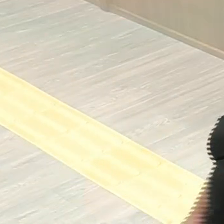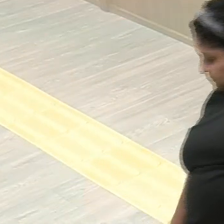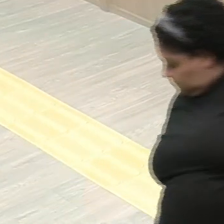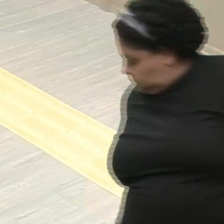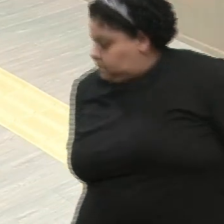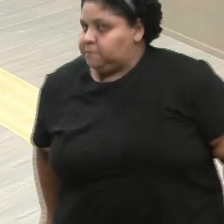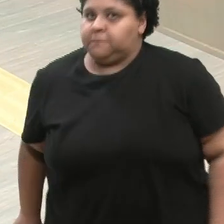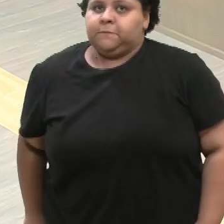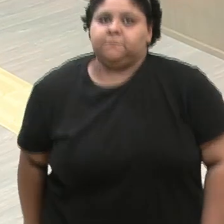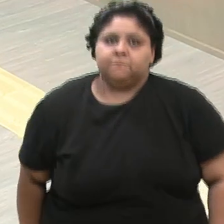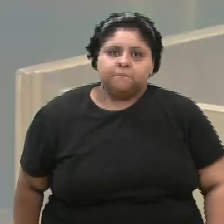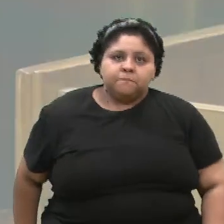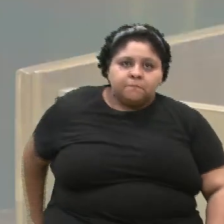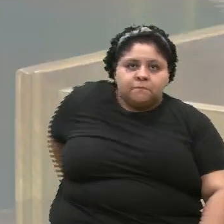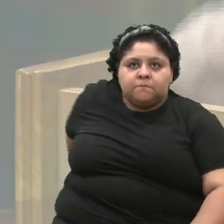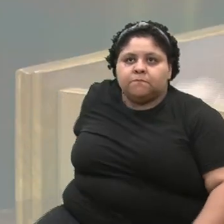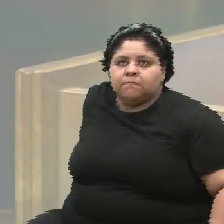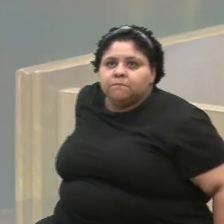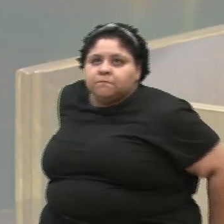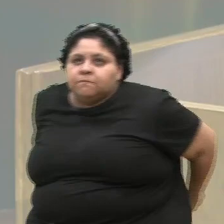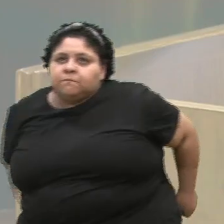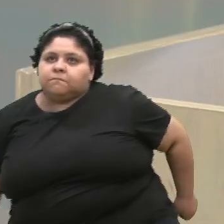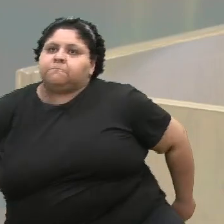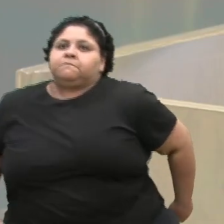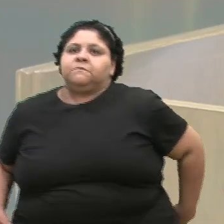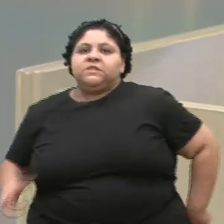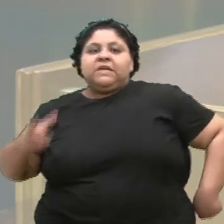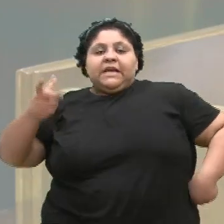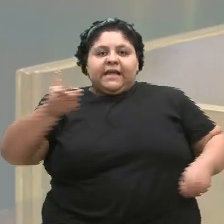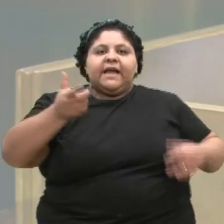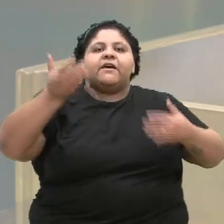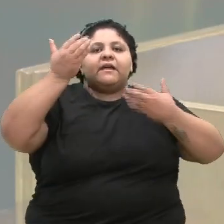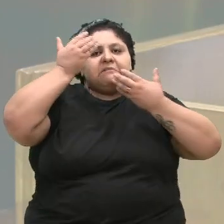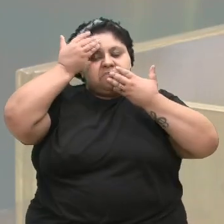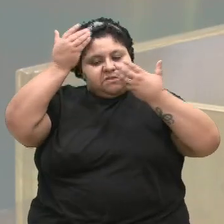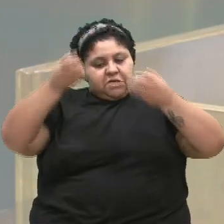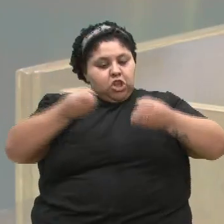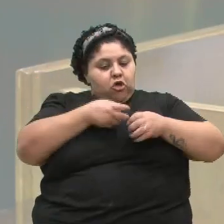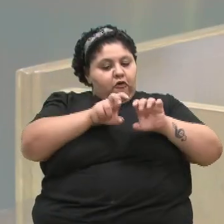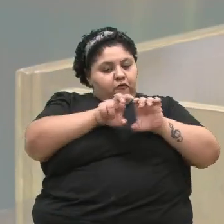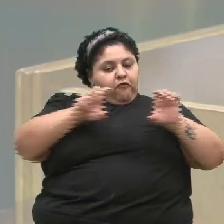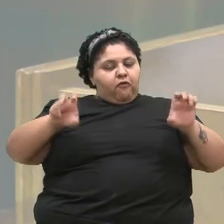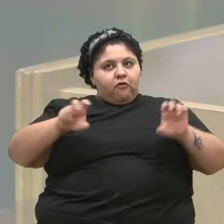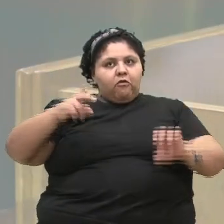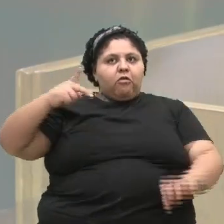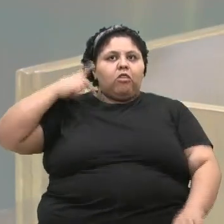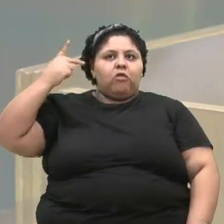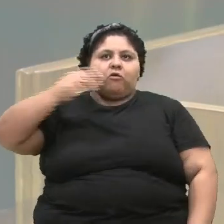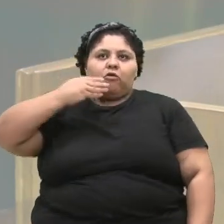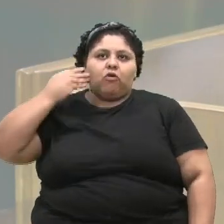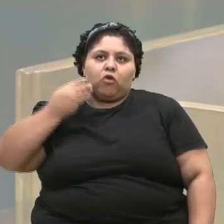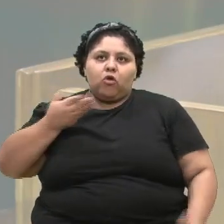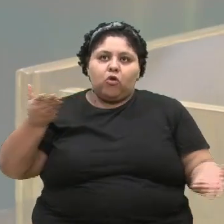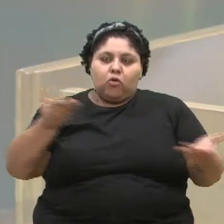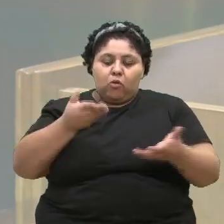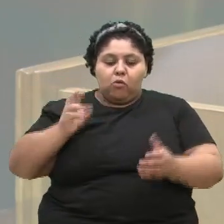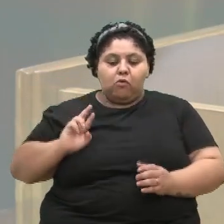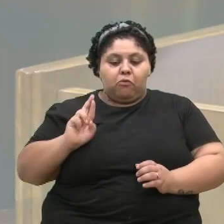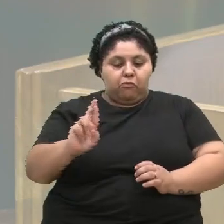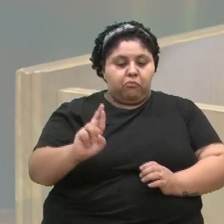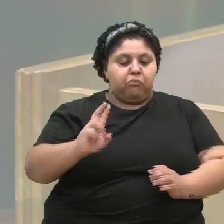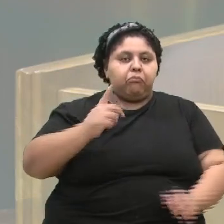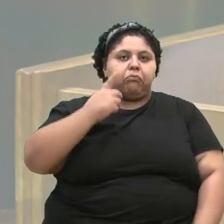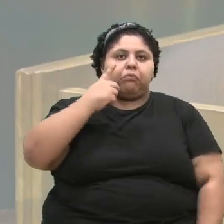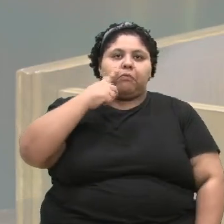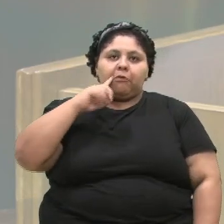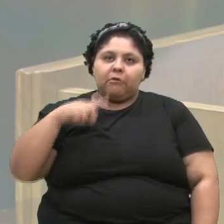um agradecimento especial, claro, à nossa nova bancada aqui da casa, né, ao vereador Bortola, que hoje está em representação, ao vereador Aglades, ao